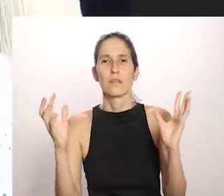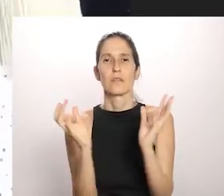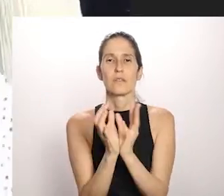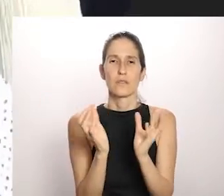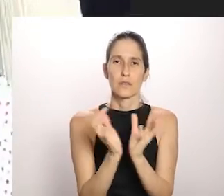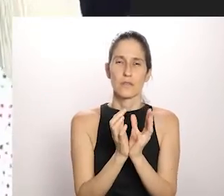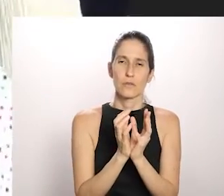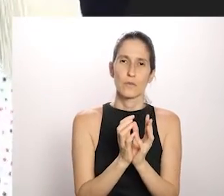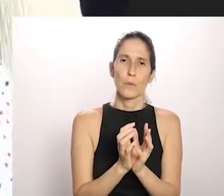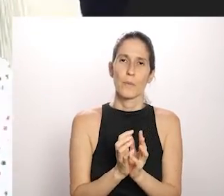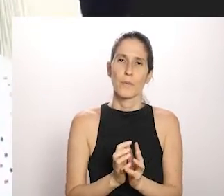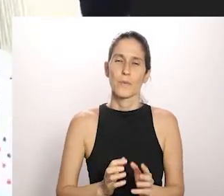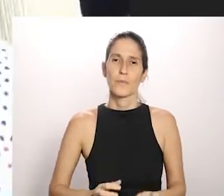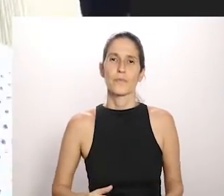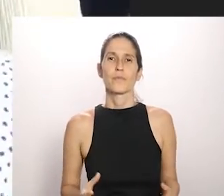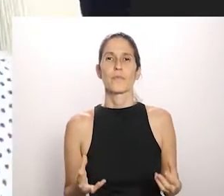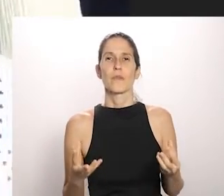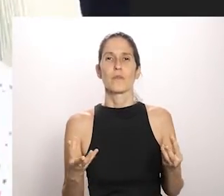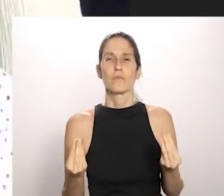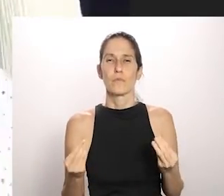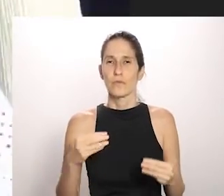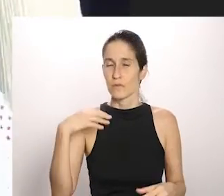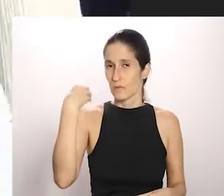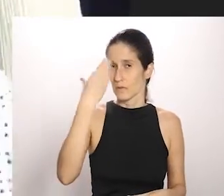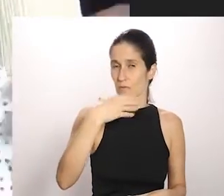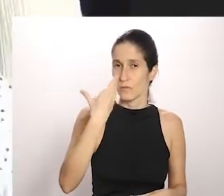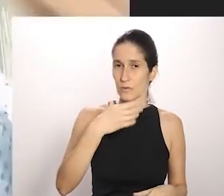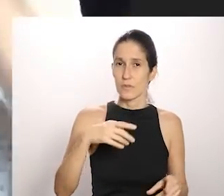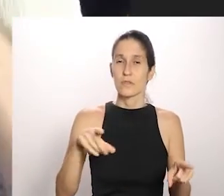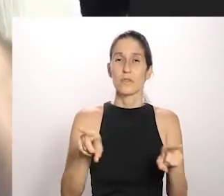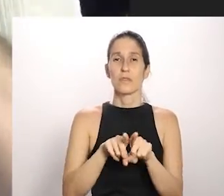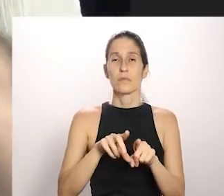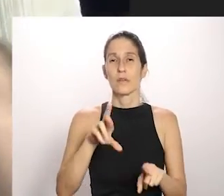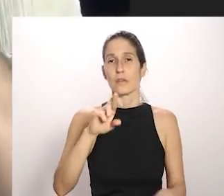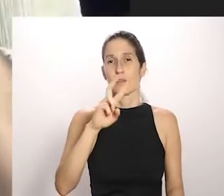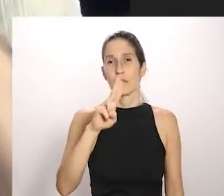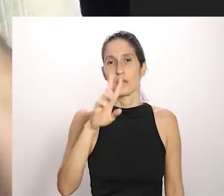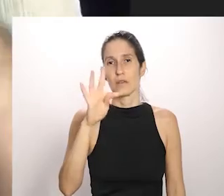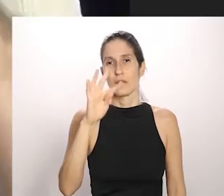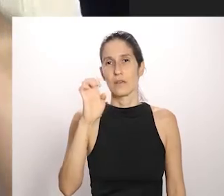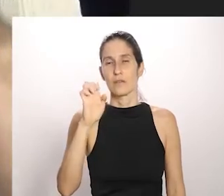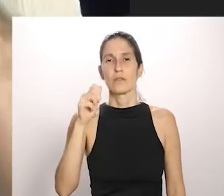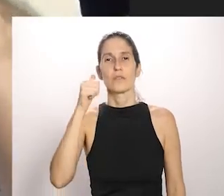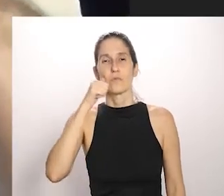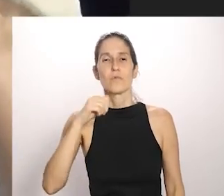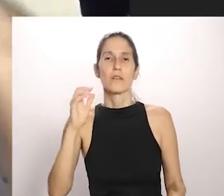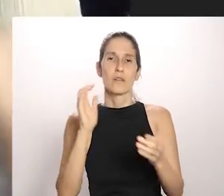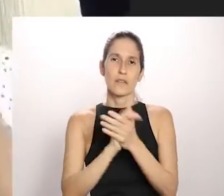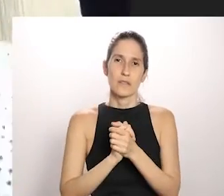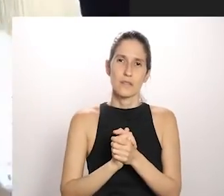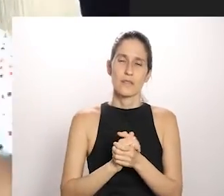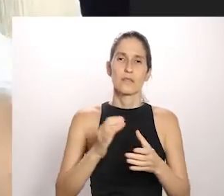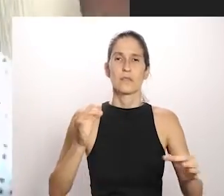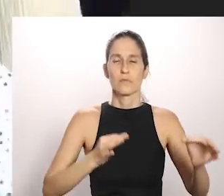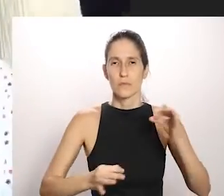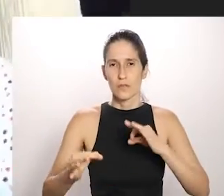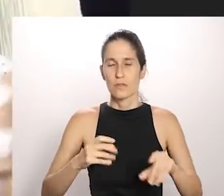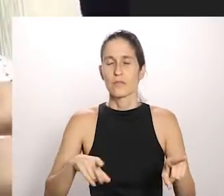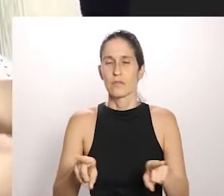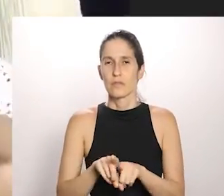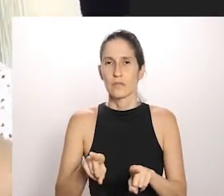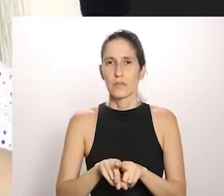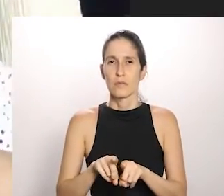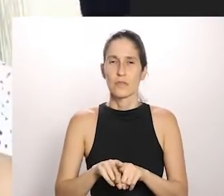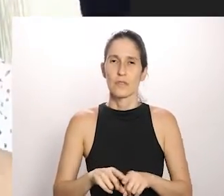Rafa, que é o câmera, parceiro com a gente, Ruto Pajéu, que é minha esposa, que é minha produtora, que está sempre junto nos projetos, e a gente quer cada vez mais